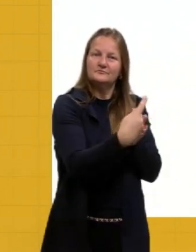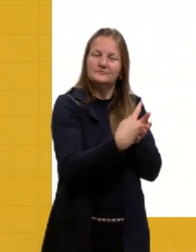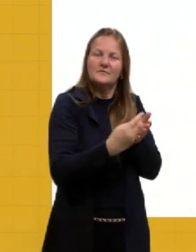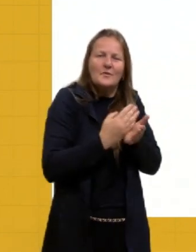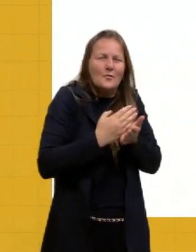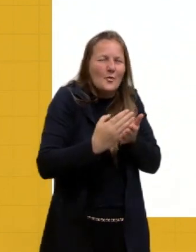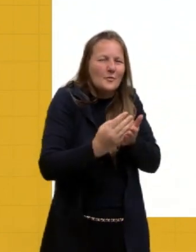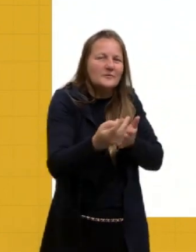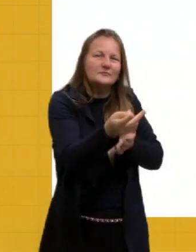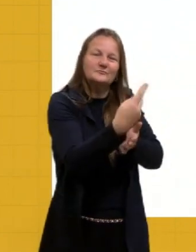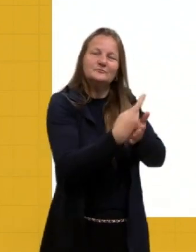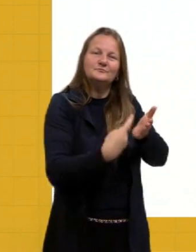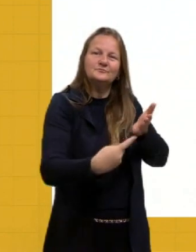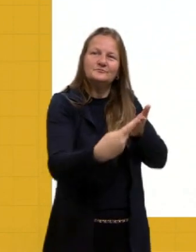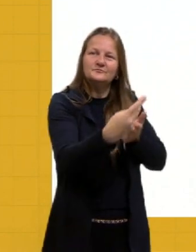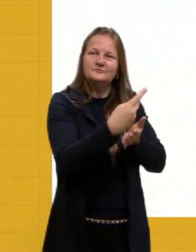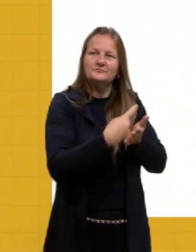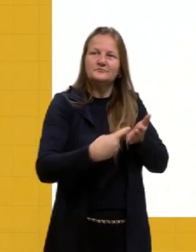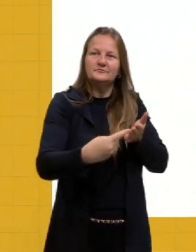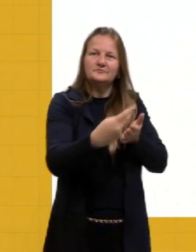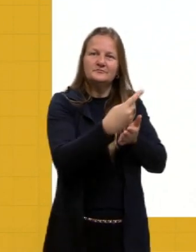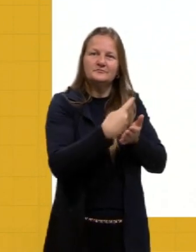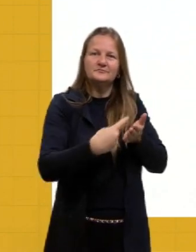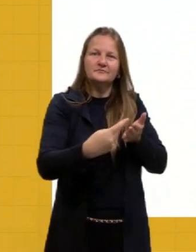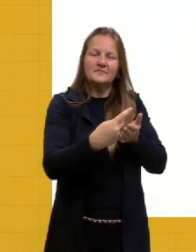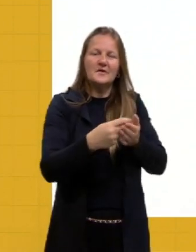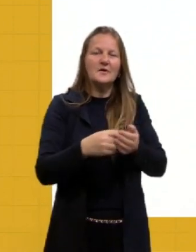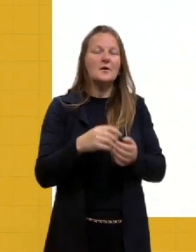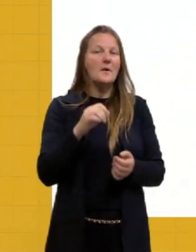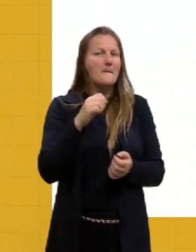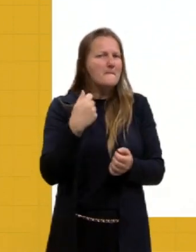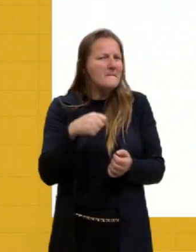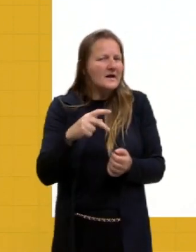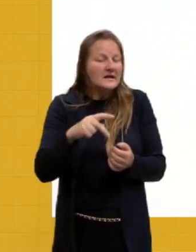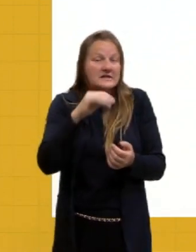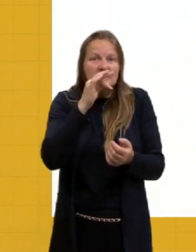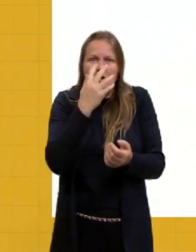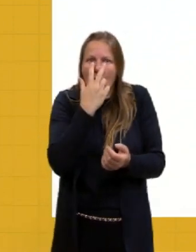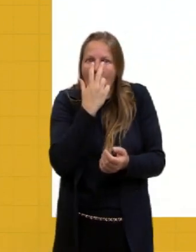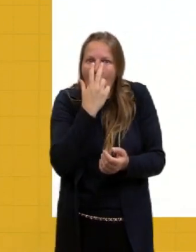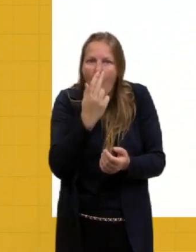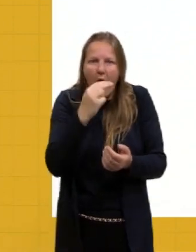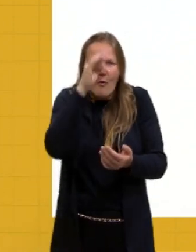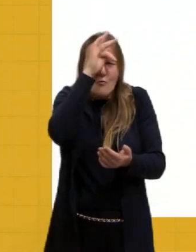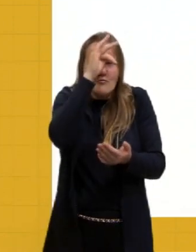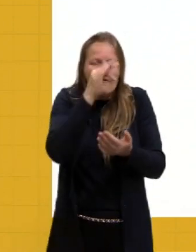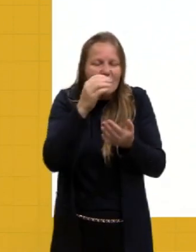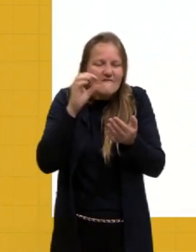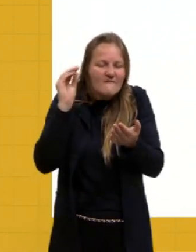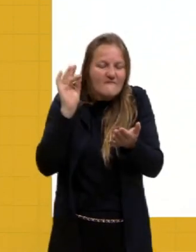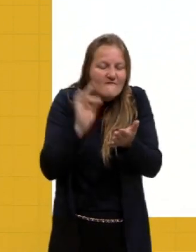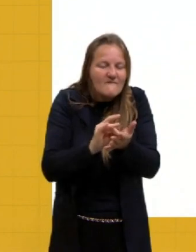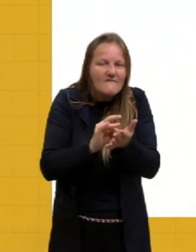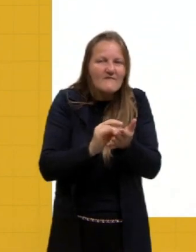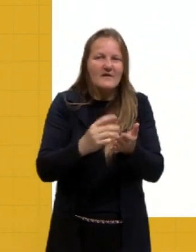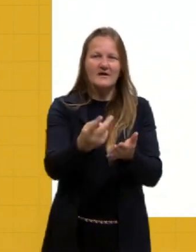mais fiel, né, possível, ele tenta manter a forma,